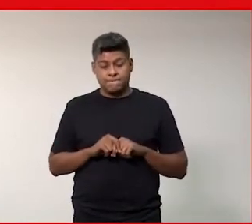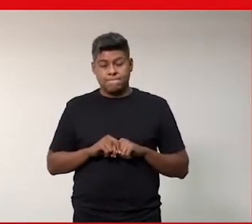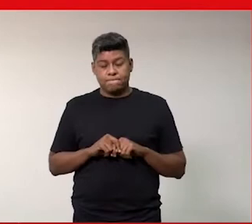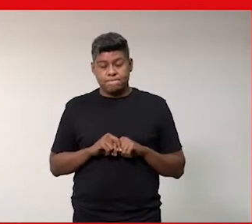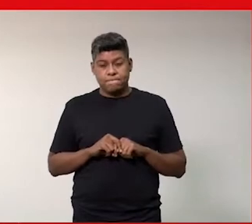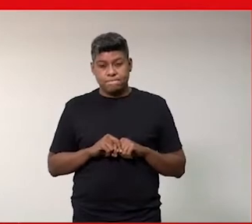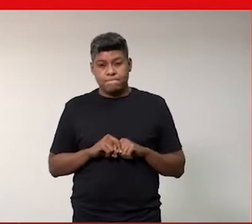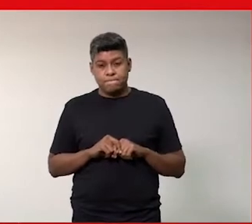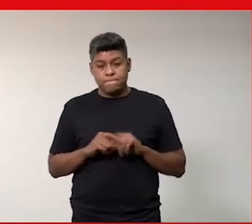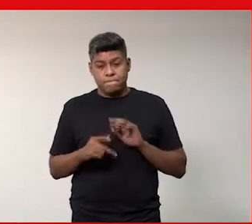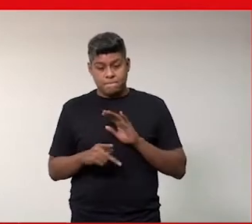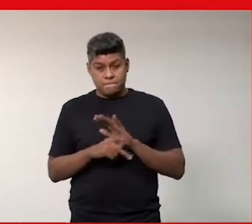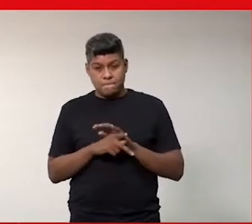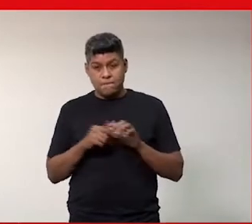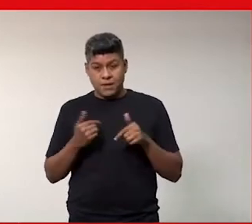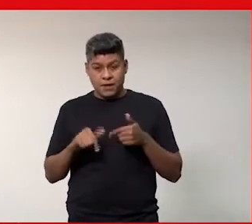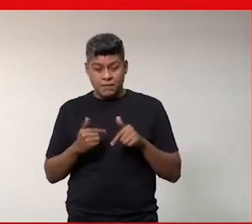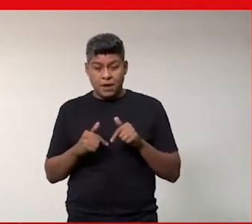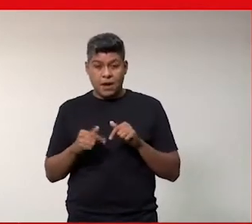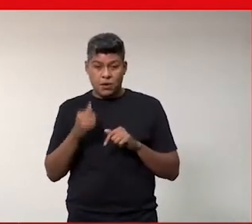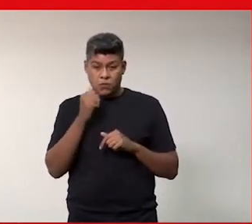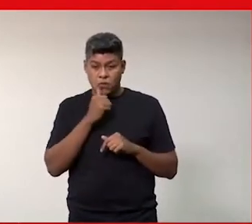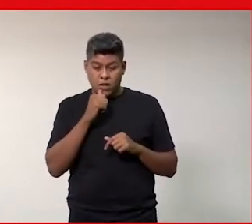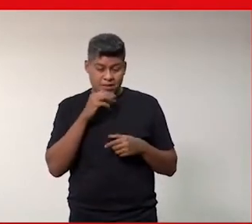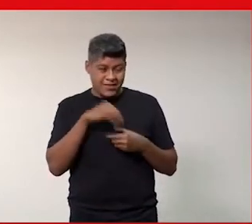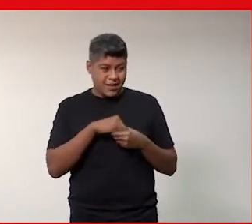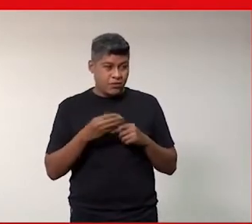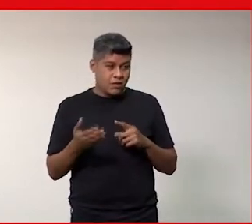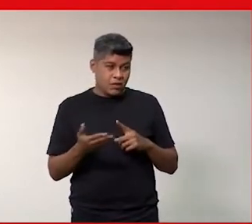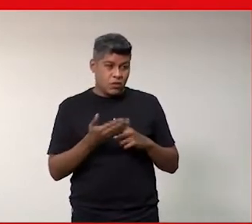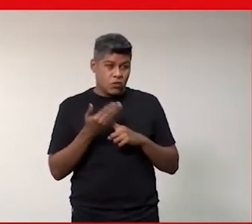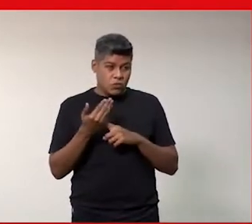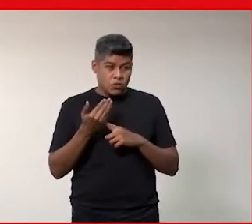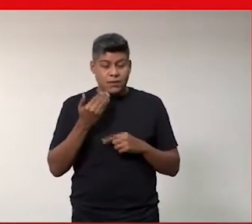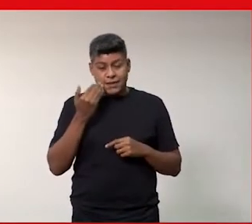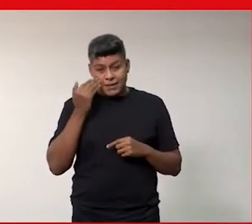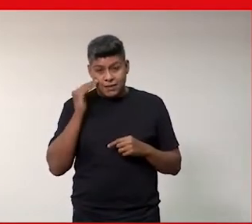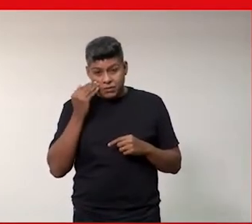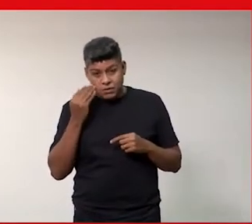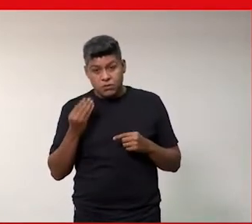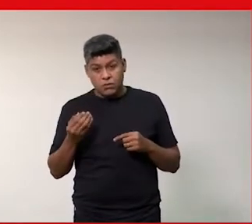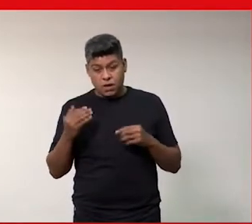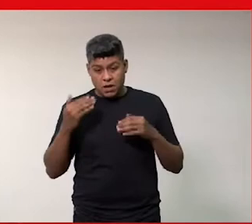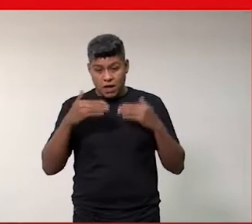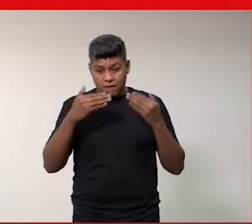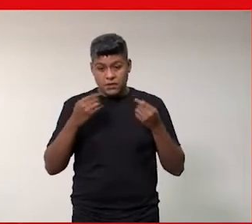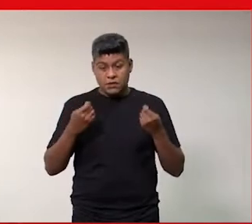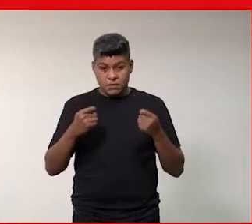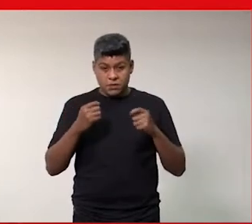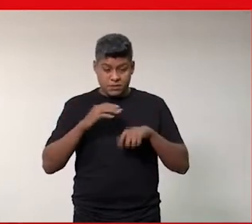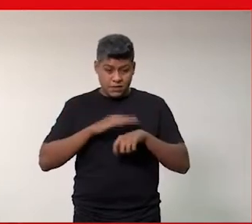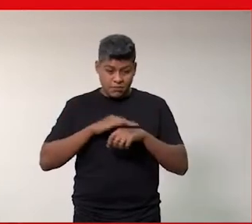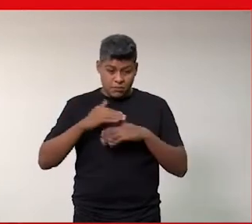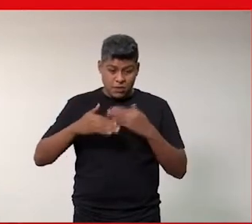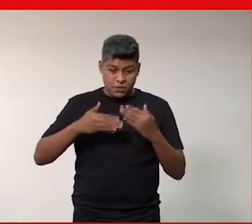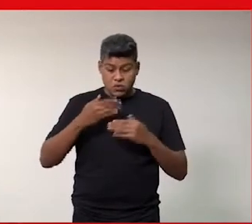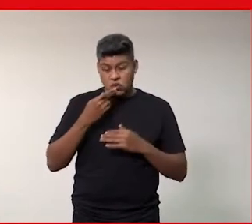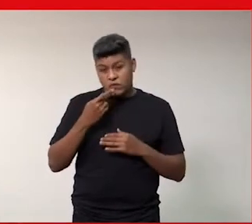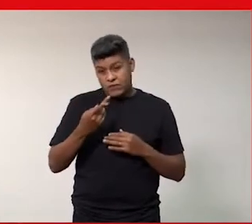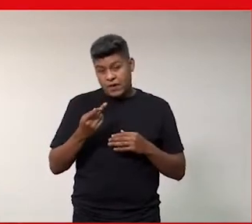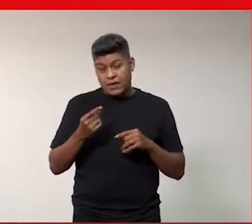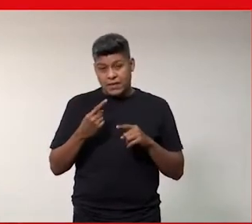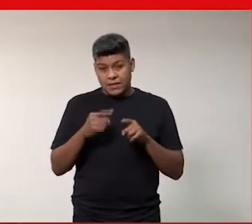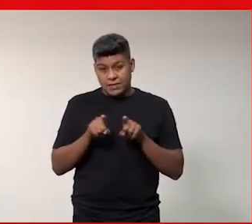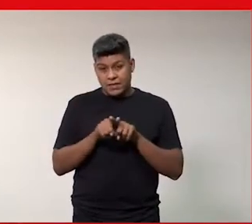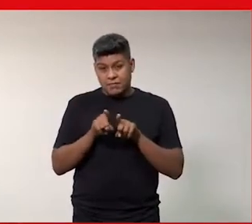na carreira das mulheres na tecnologia. Sem essa compreensão, a gente não avança. Passado isso, a gente tem que falar também